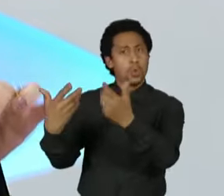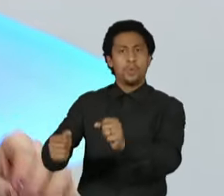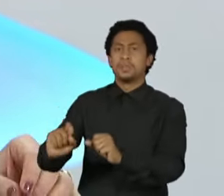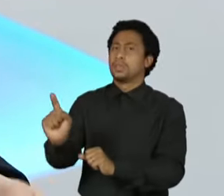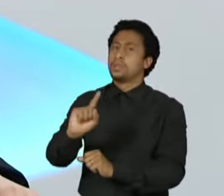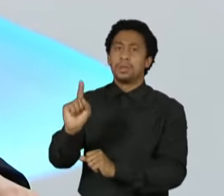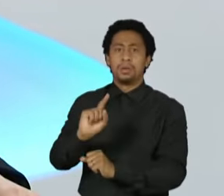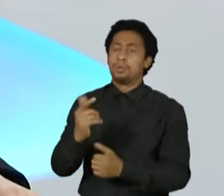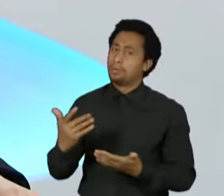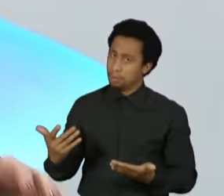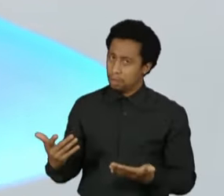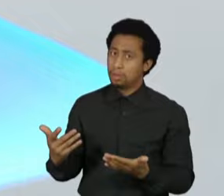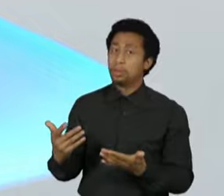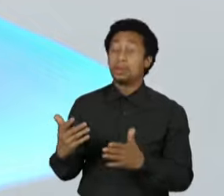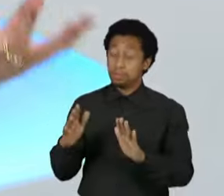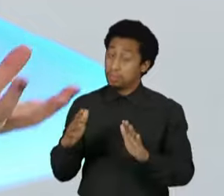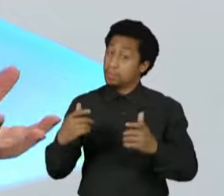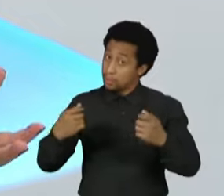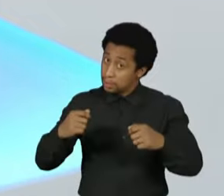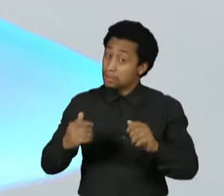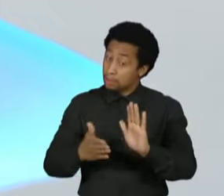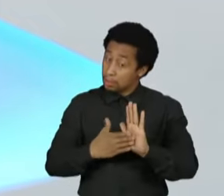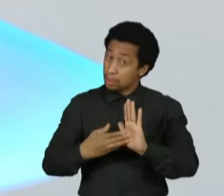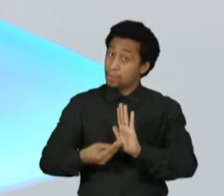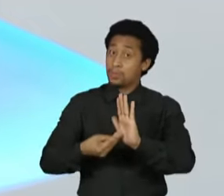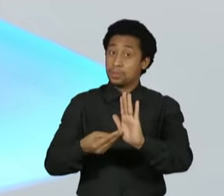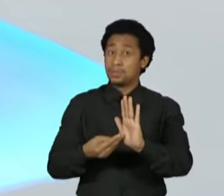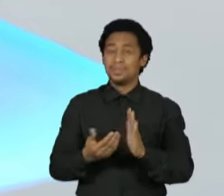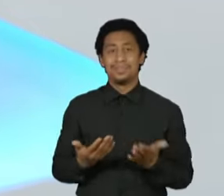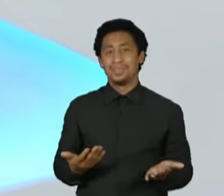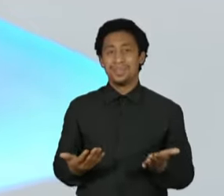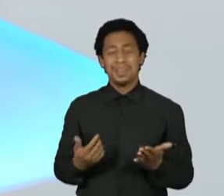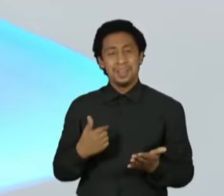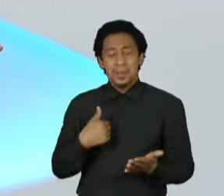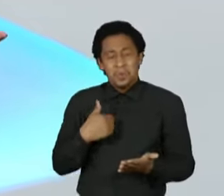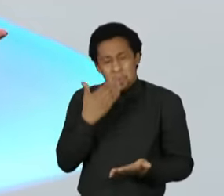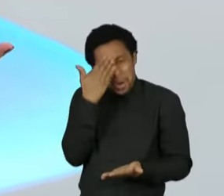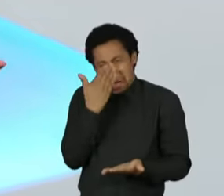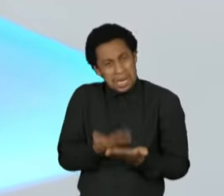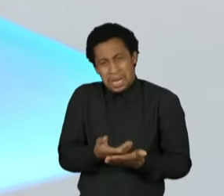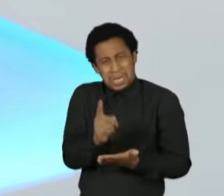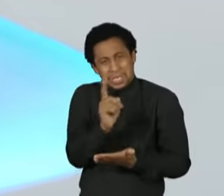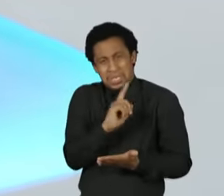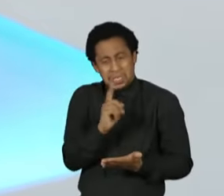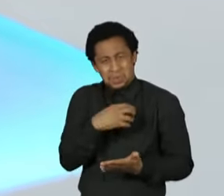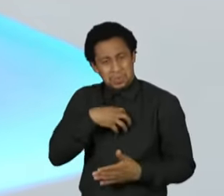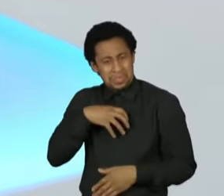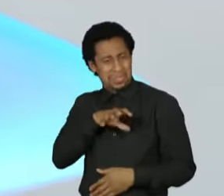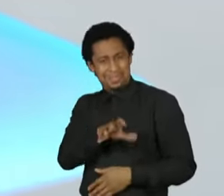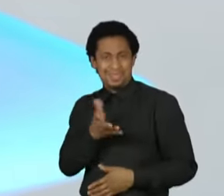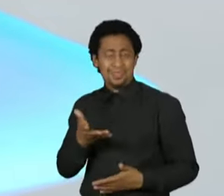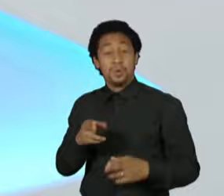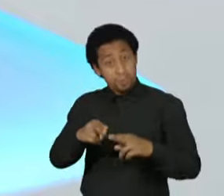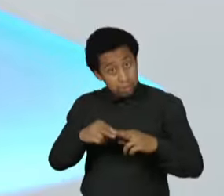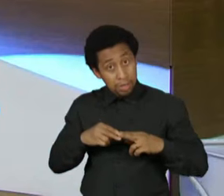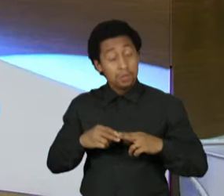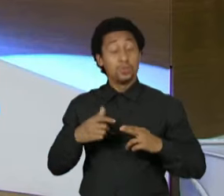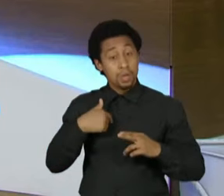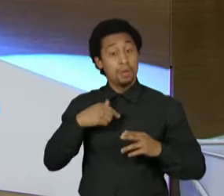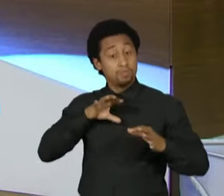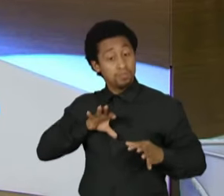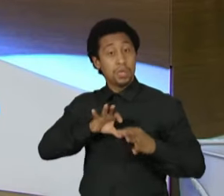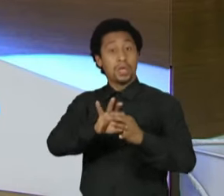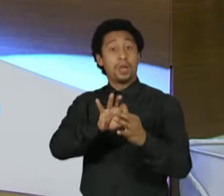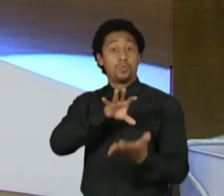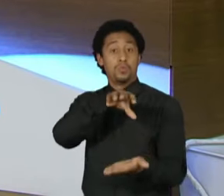Então, vamos em relação a essa questão. Eu não acredito na dicotomia, por isso que a minha candidatura é de centro. A nossa candidatura vem para